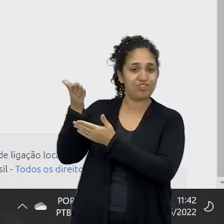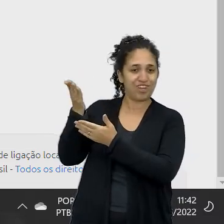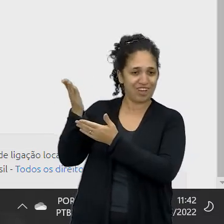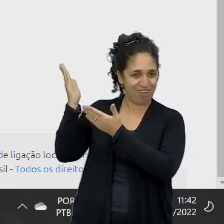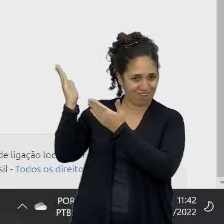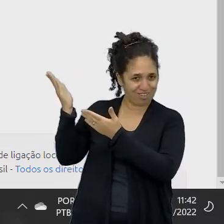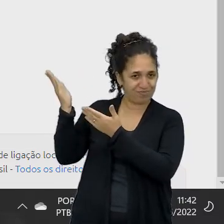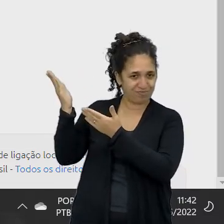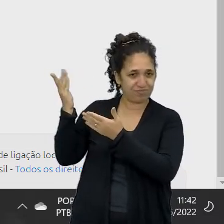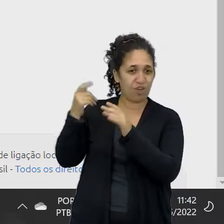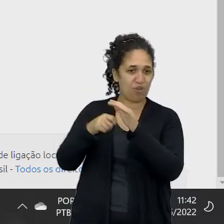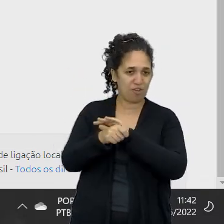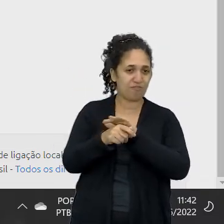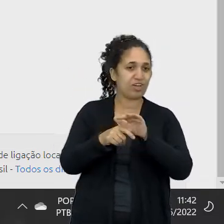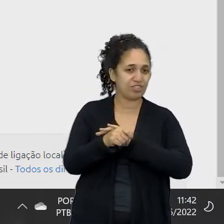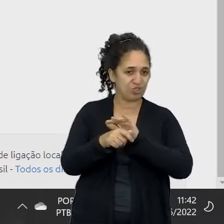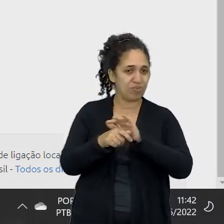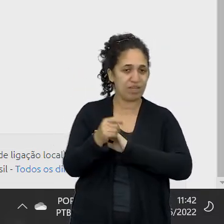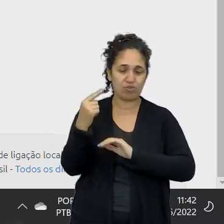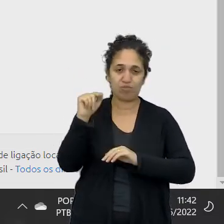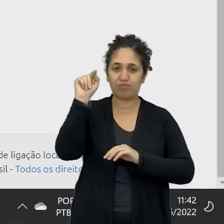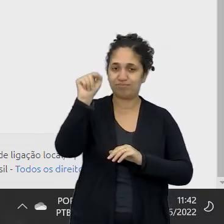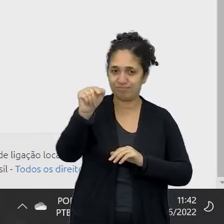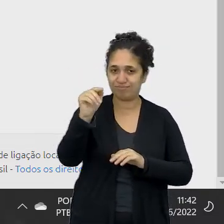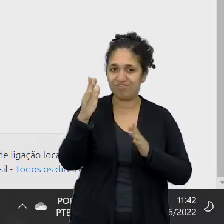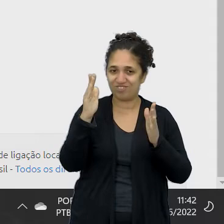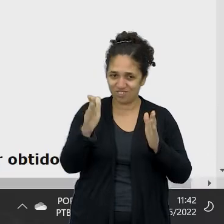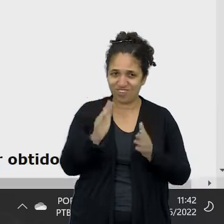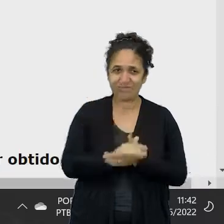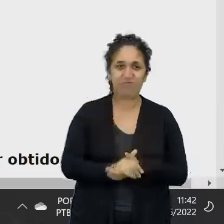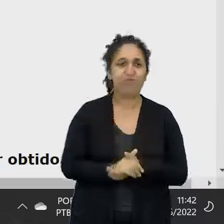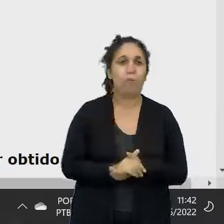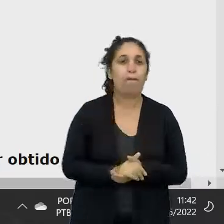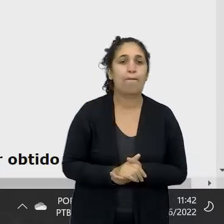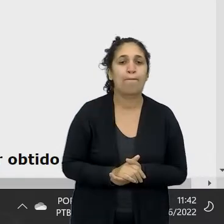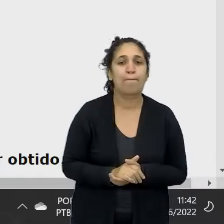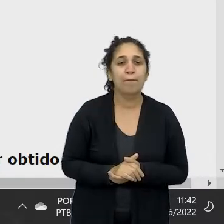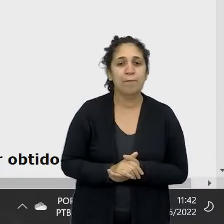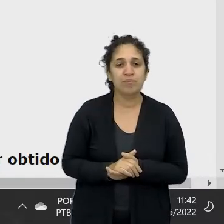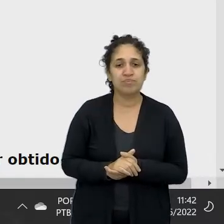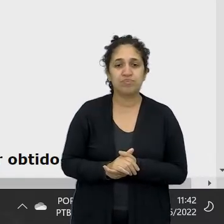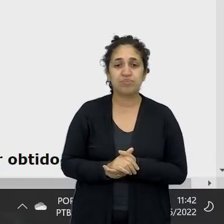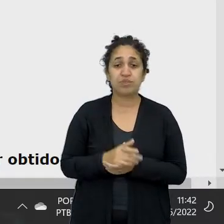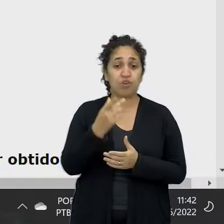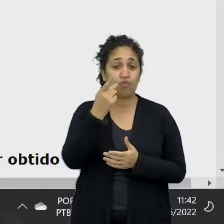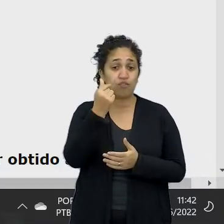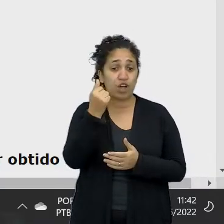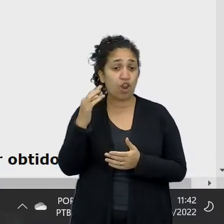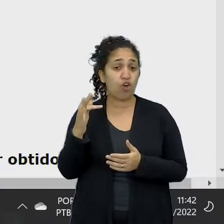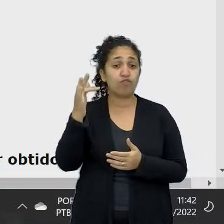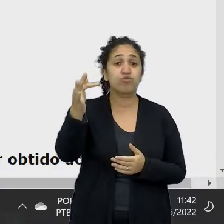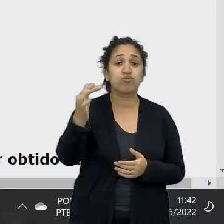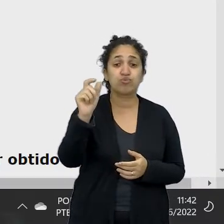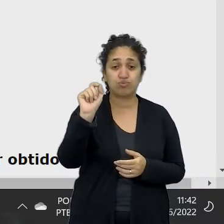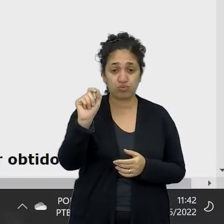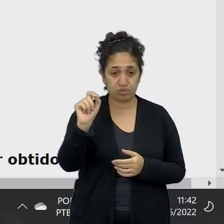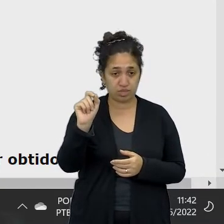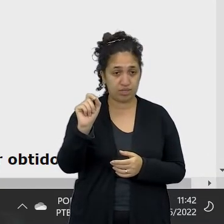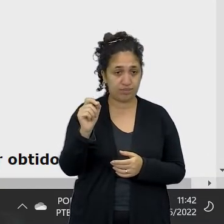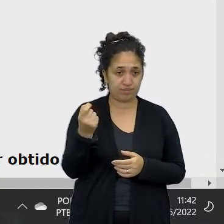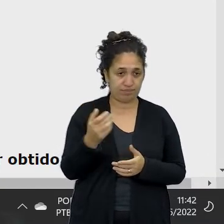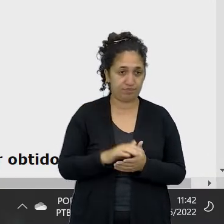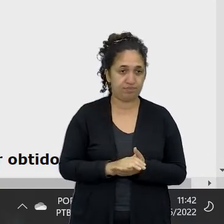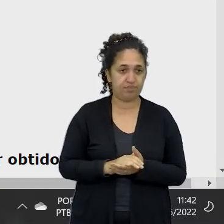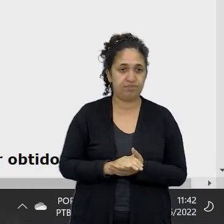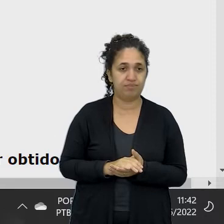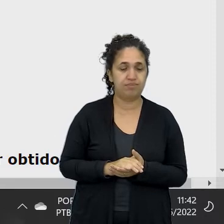falando aí sobre investimento. Eu vou entrar nesse, já está até com a abinha aberta aqui. Então, o valor futuro de um capital, você clica,